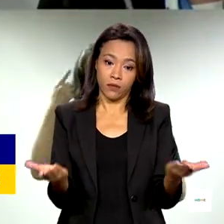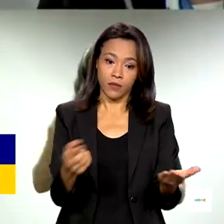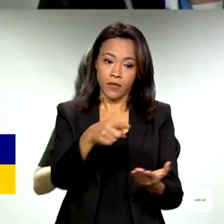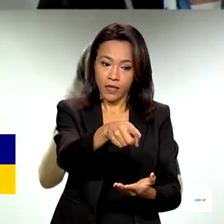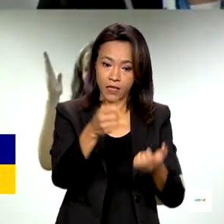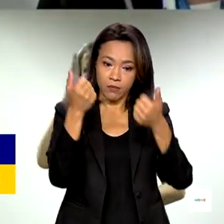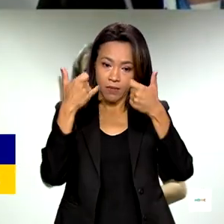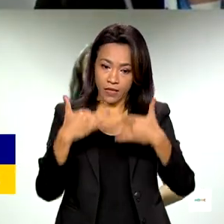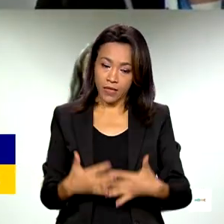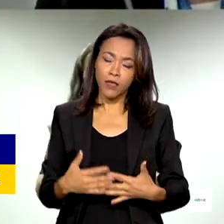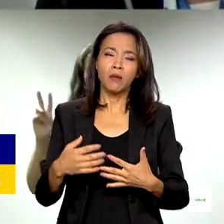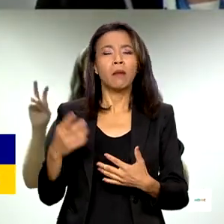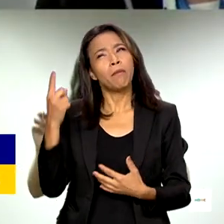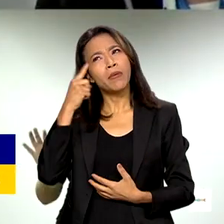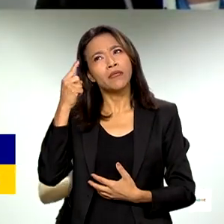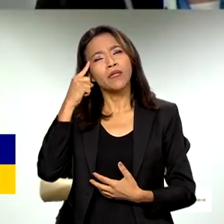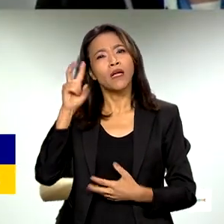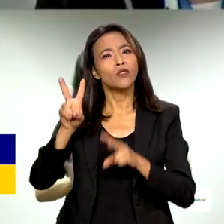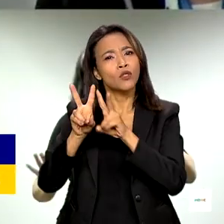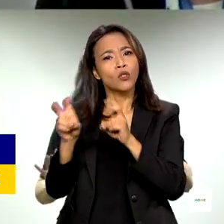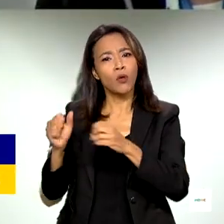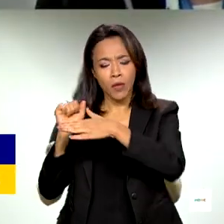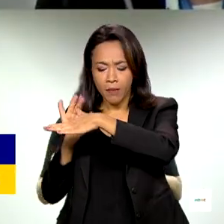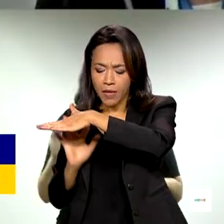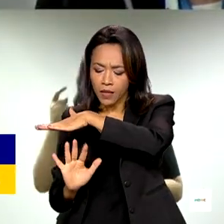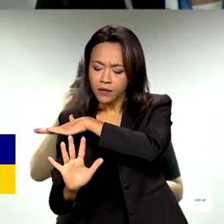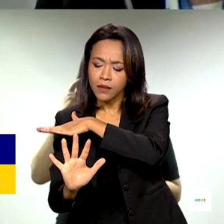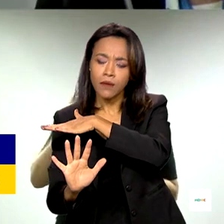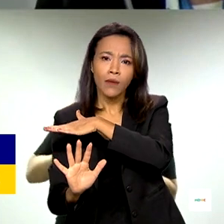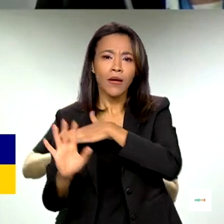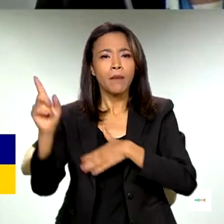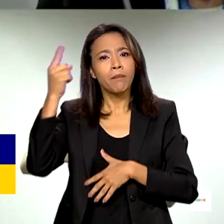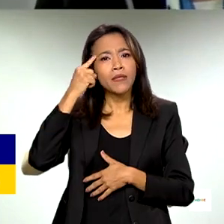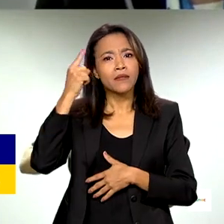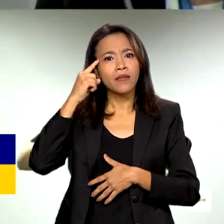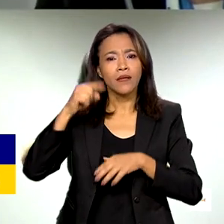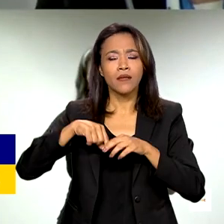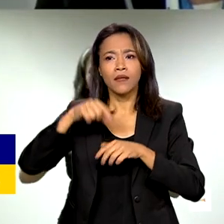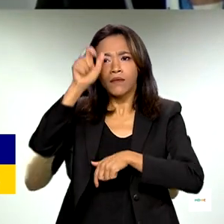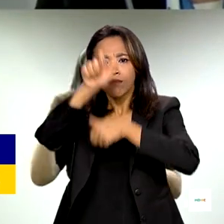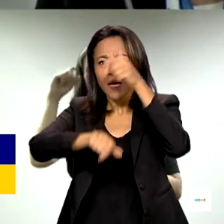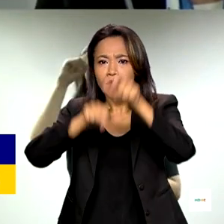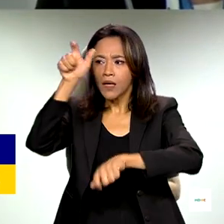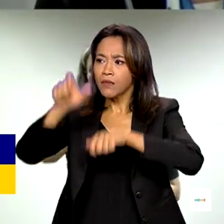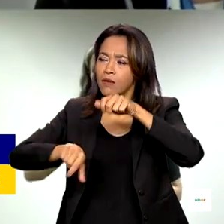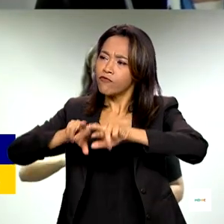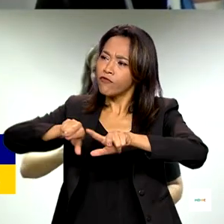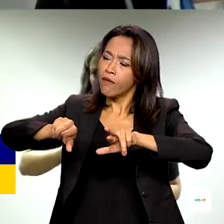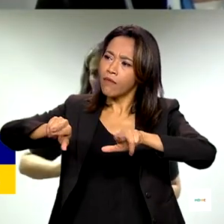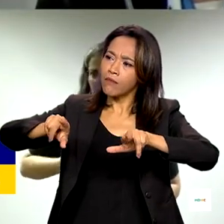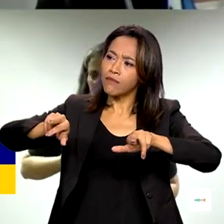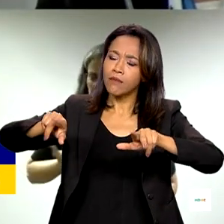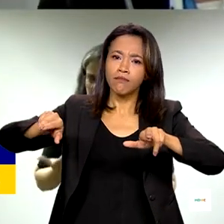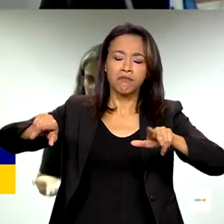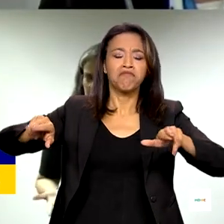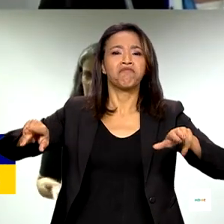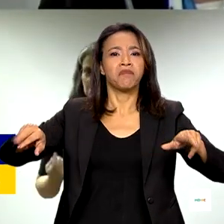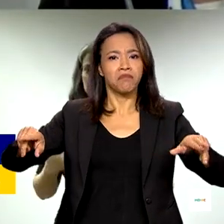Brasil é pensar num conjunto de adversidades e que essas adversidades nós possamos enxergá-las